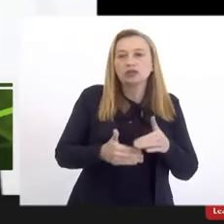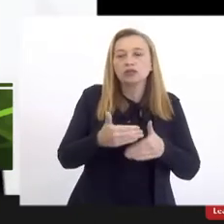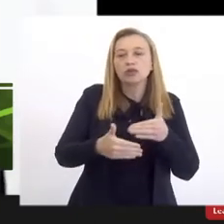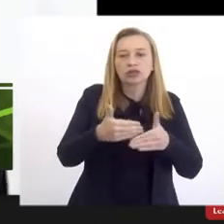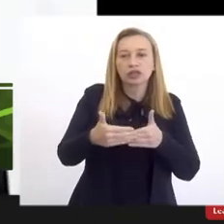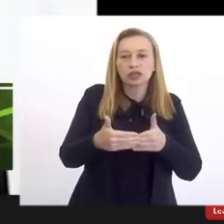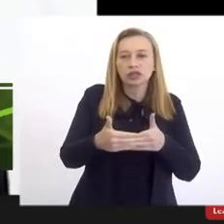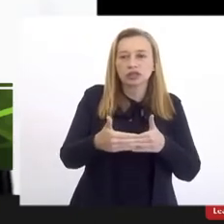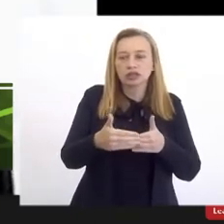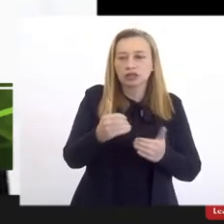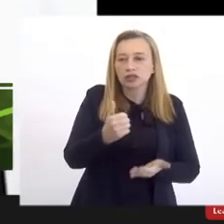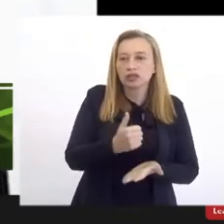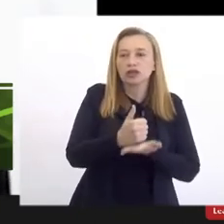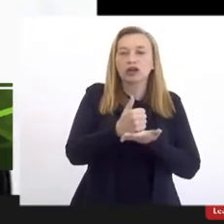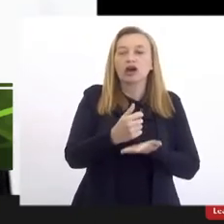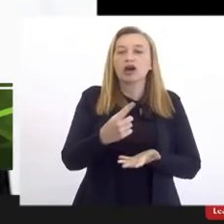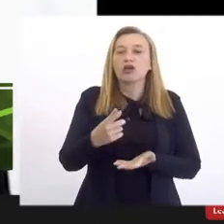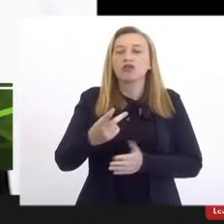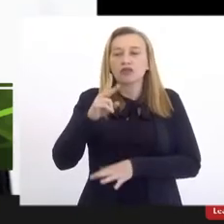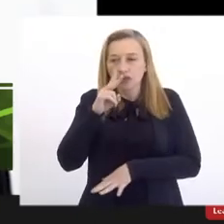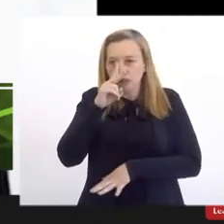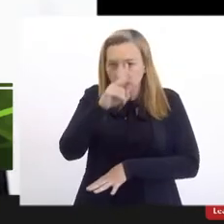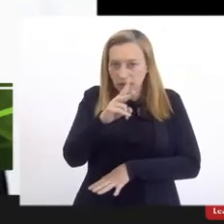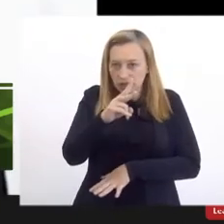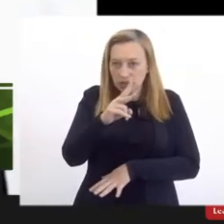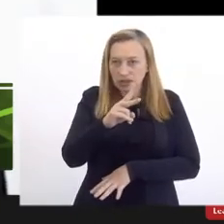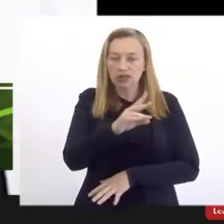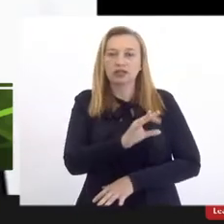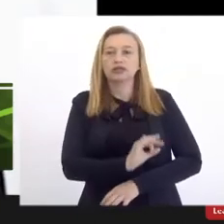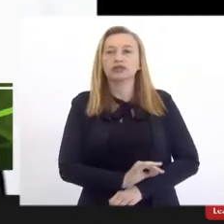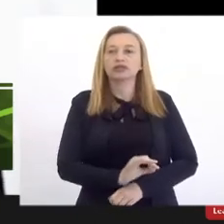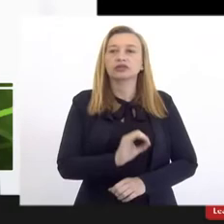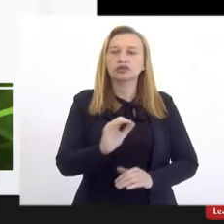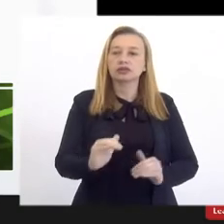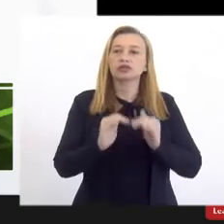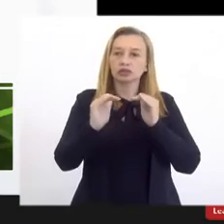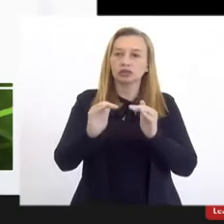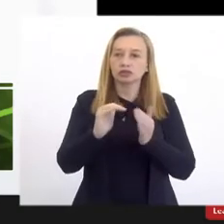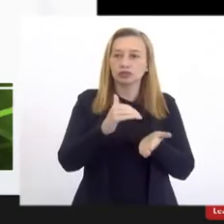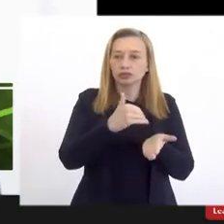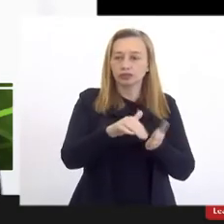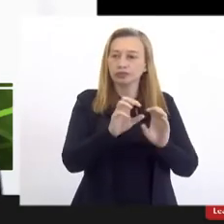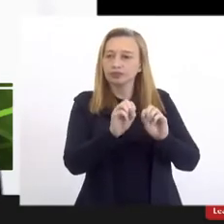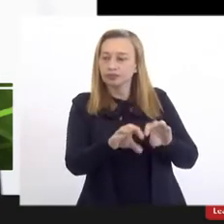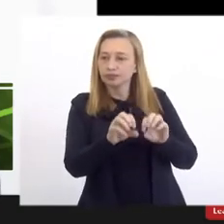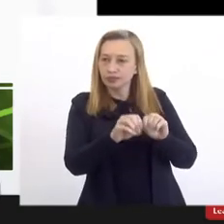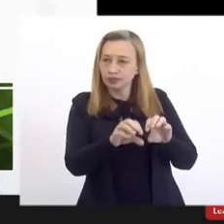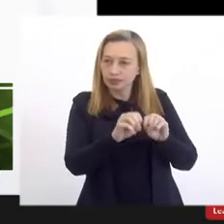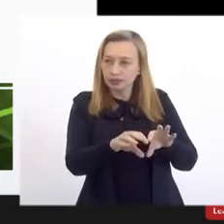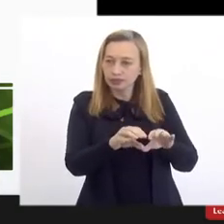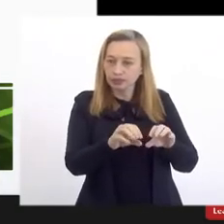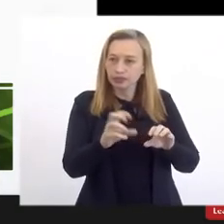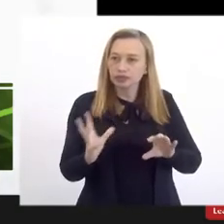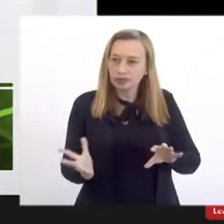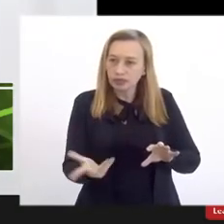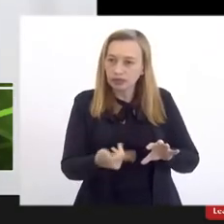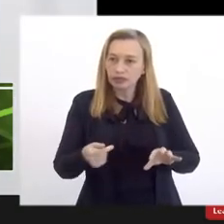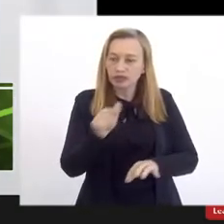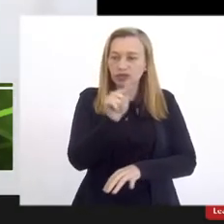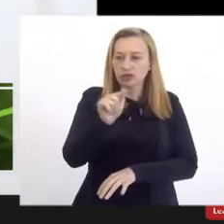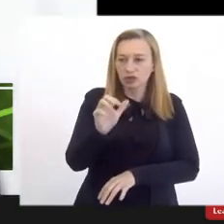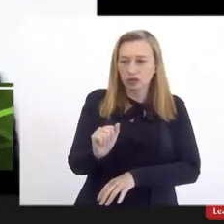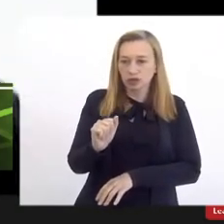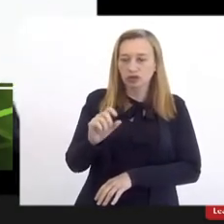incorporação venha fortalecer e impulsionar o ensino público superior gratuito e de qualidade da nossa Zona